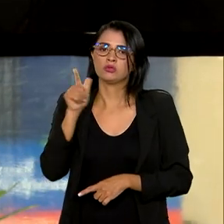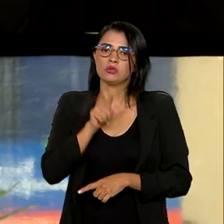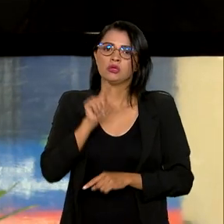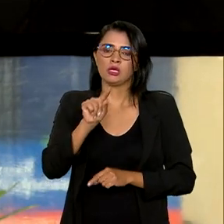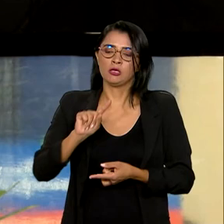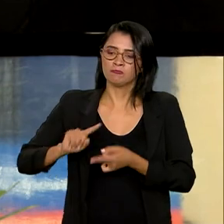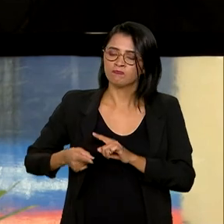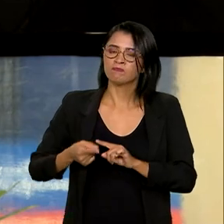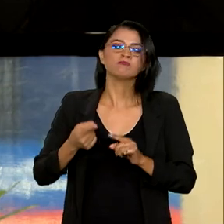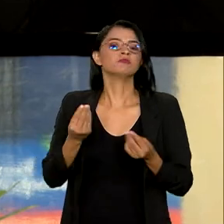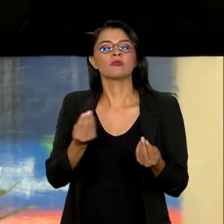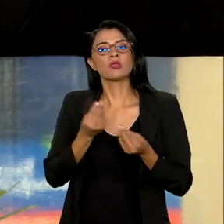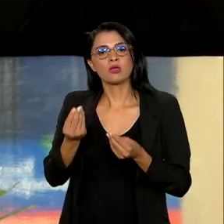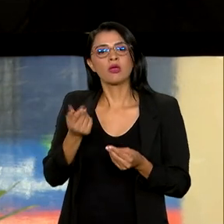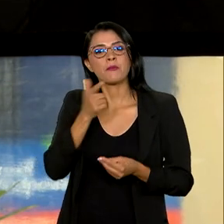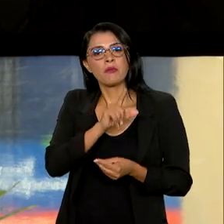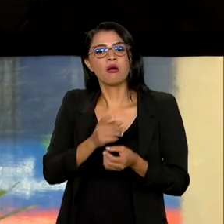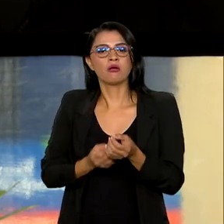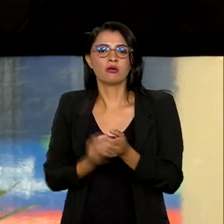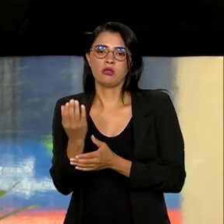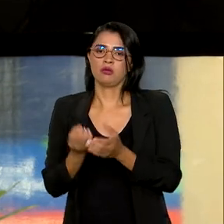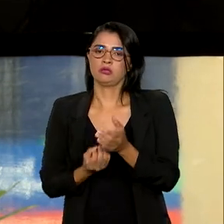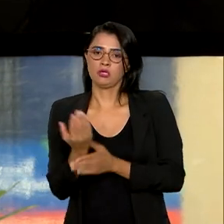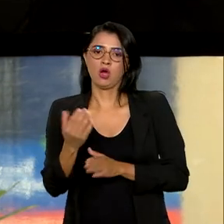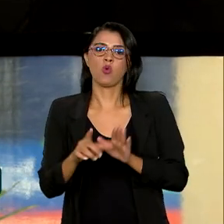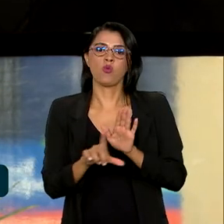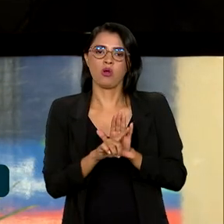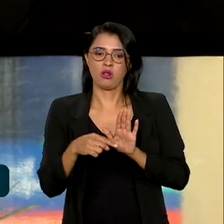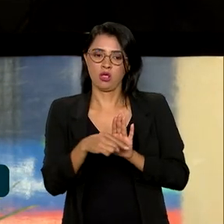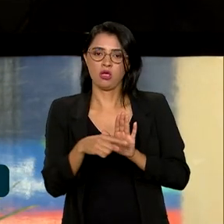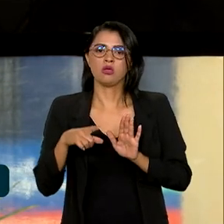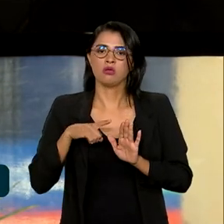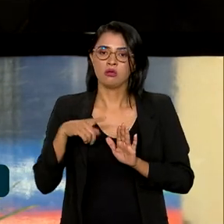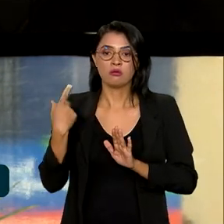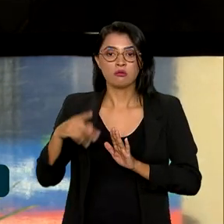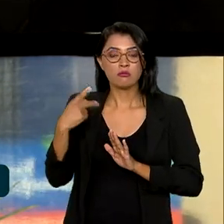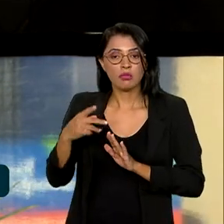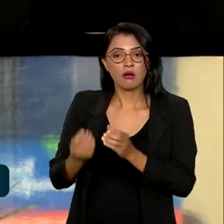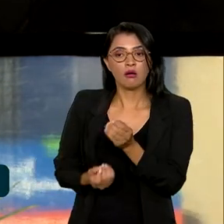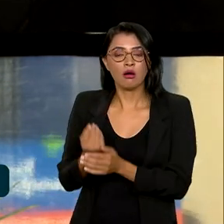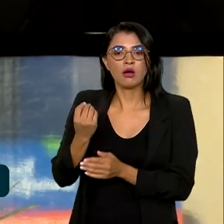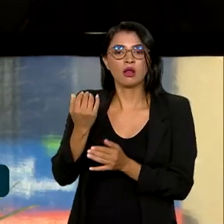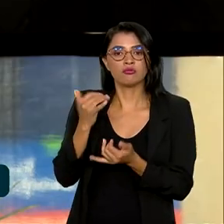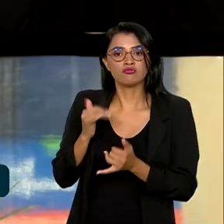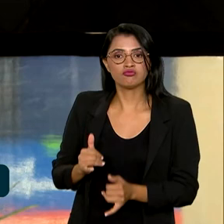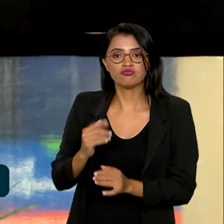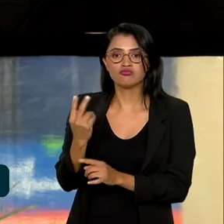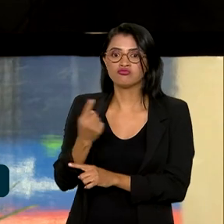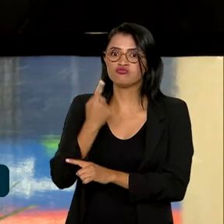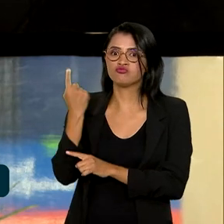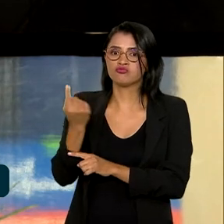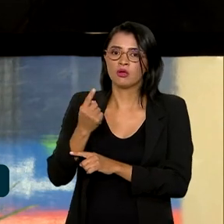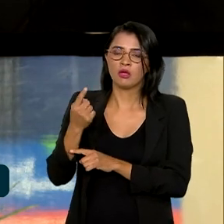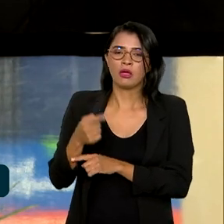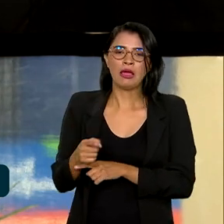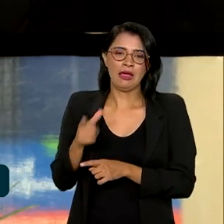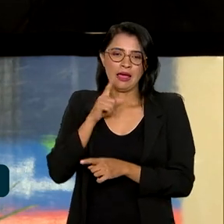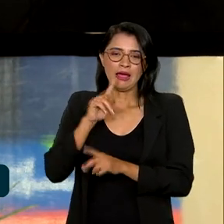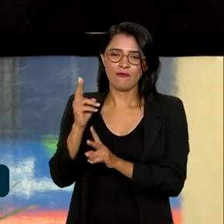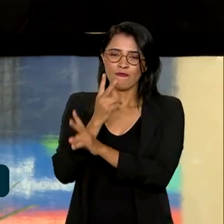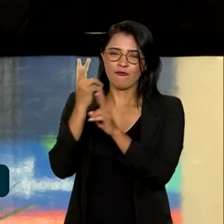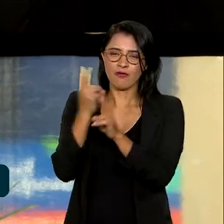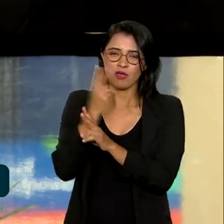nas tratativas para a instituição de um marco legal para as eólicas offshore. Temos que